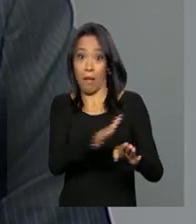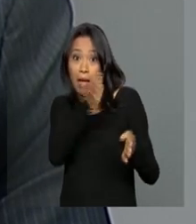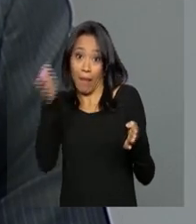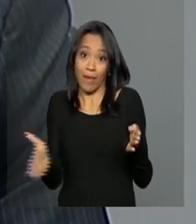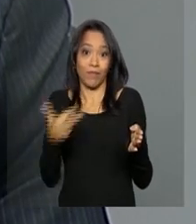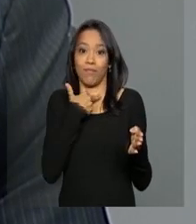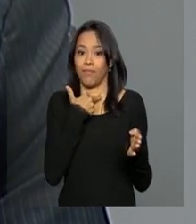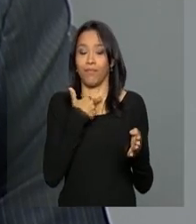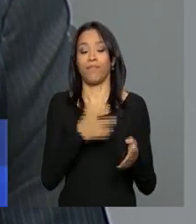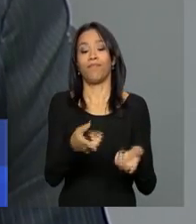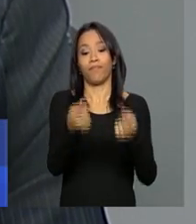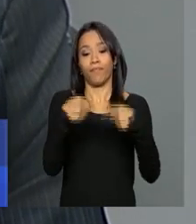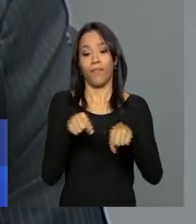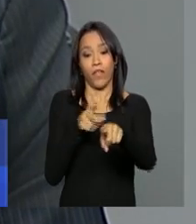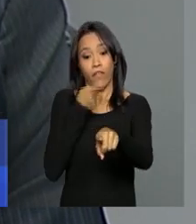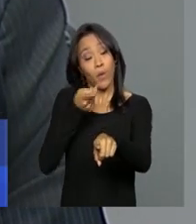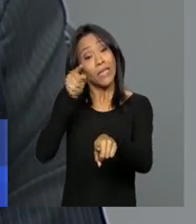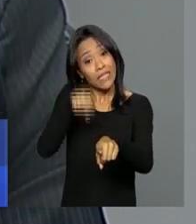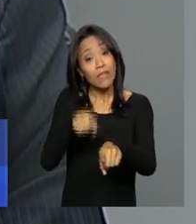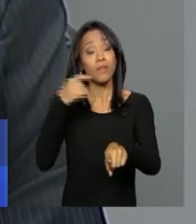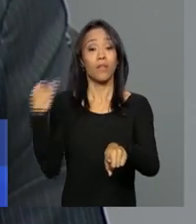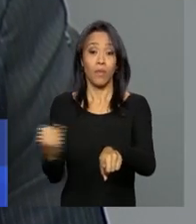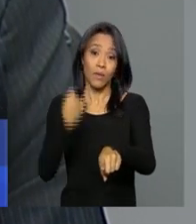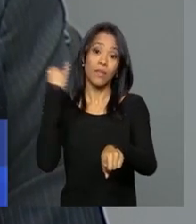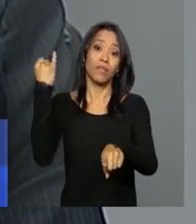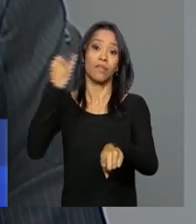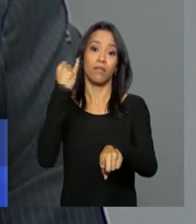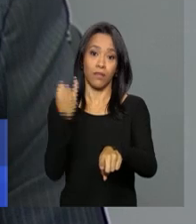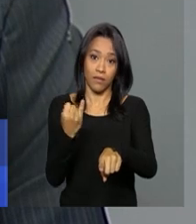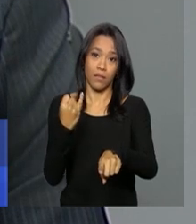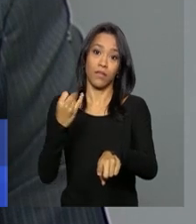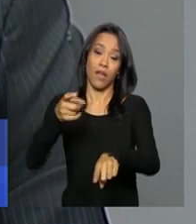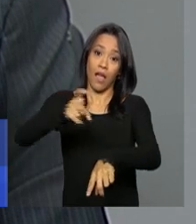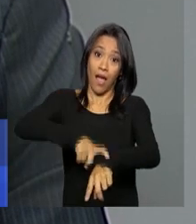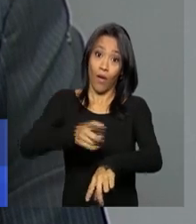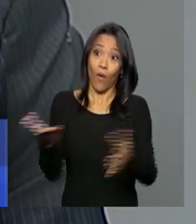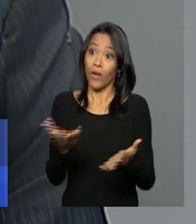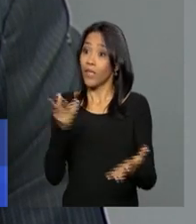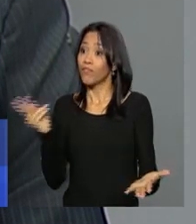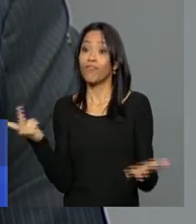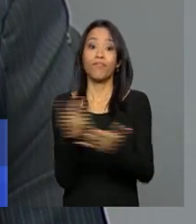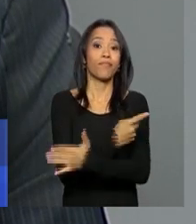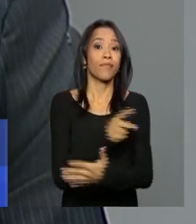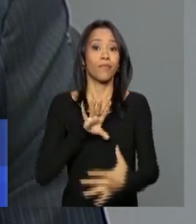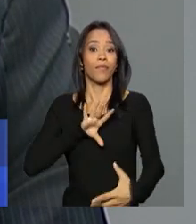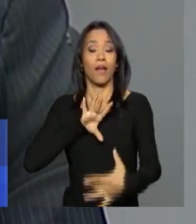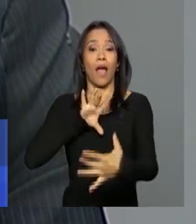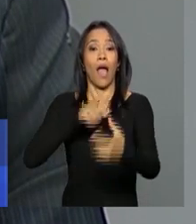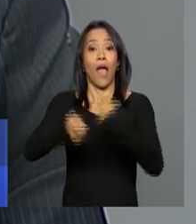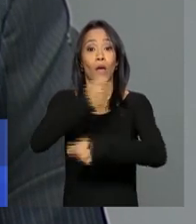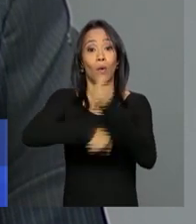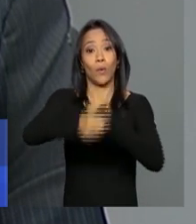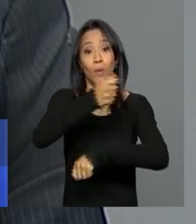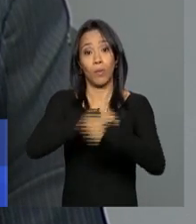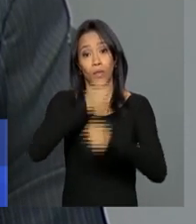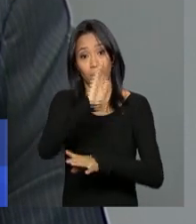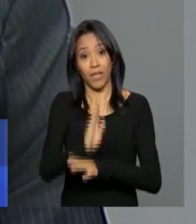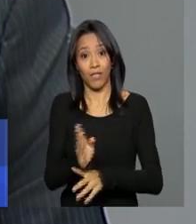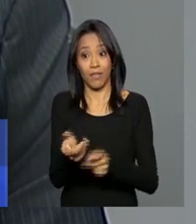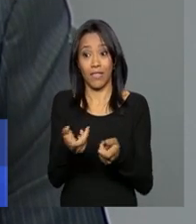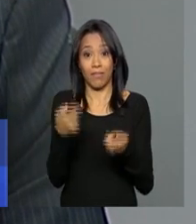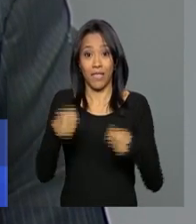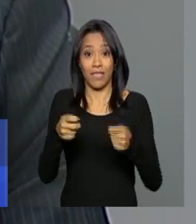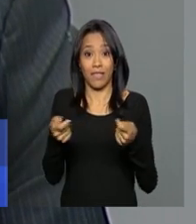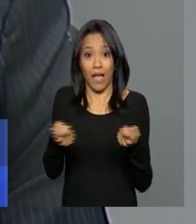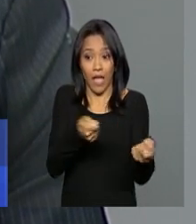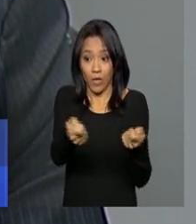é um auxílio necessário. Nesse momento em que a economia brasileira passa por uma fase de ajustes e de dificuldades,